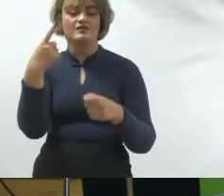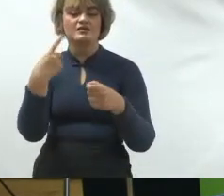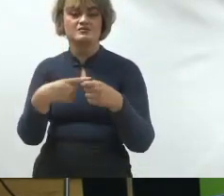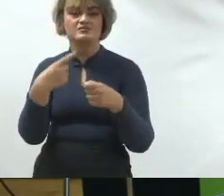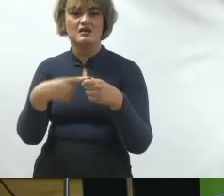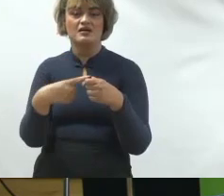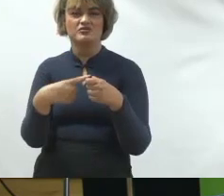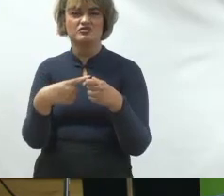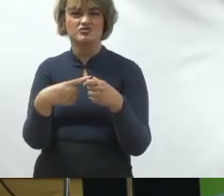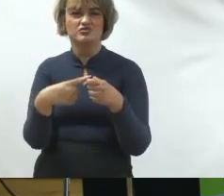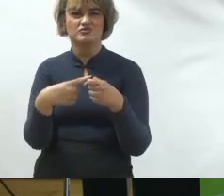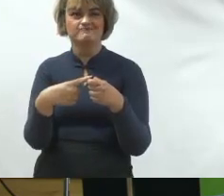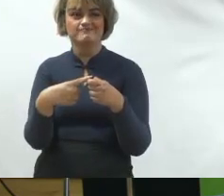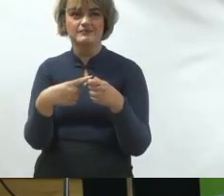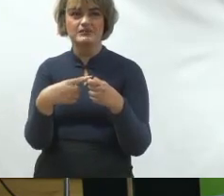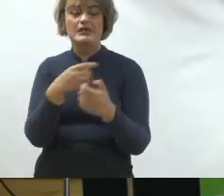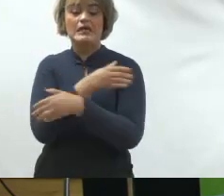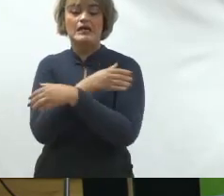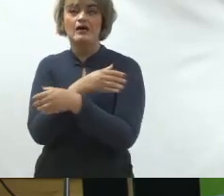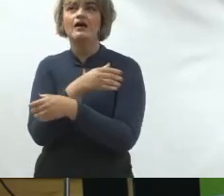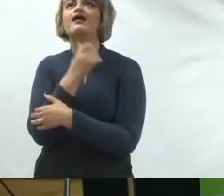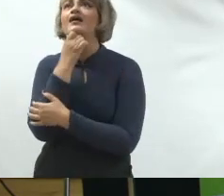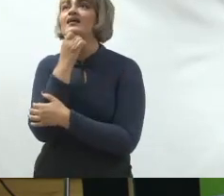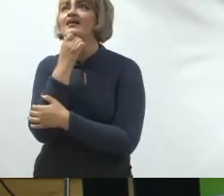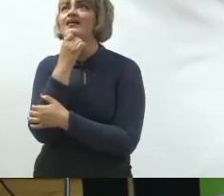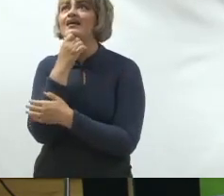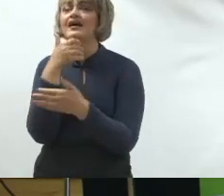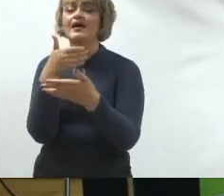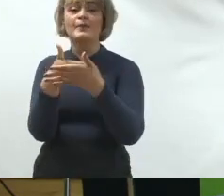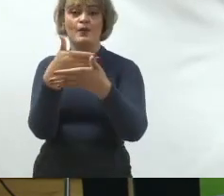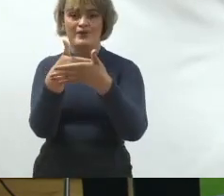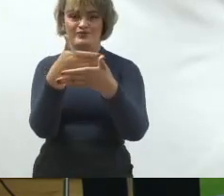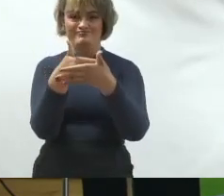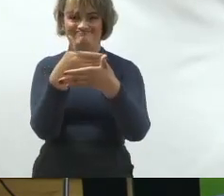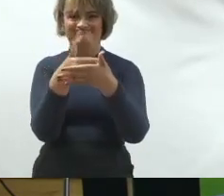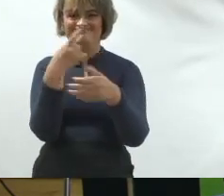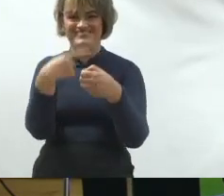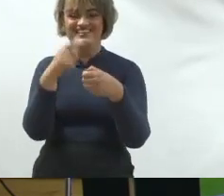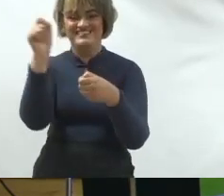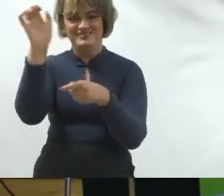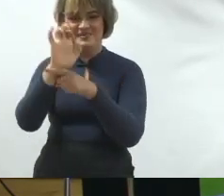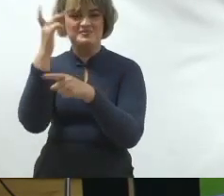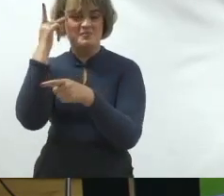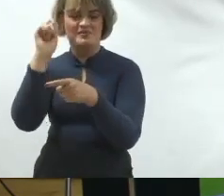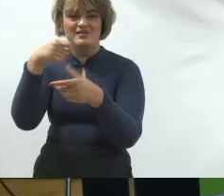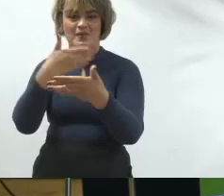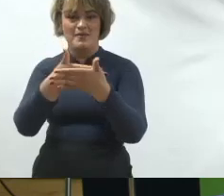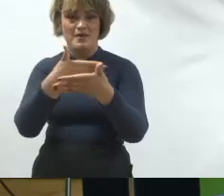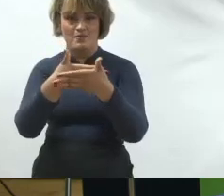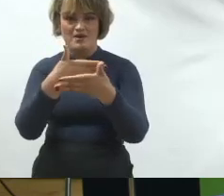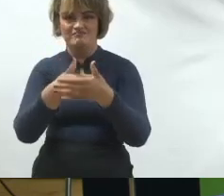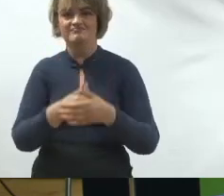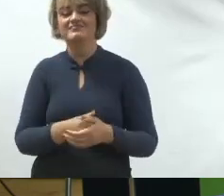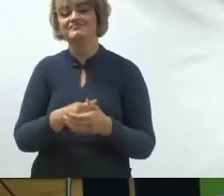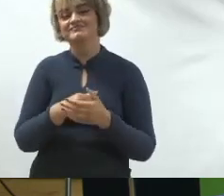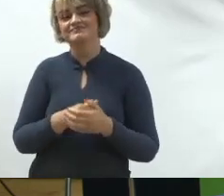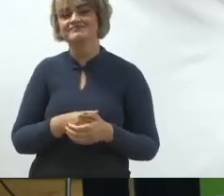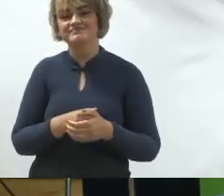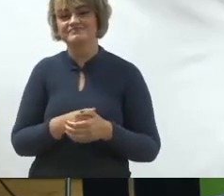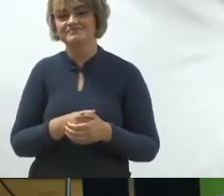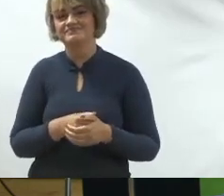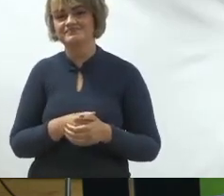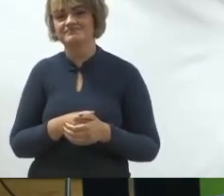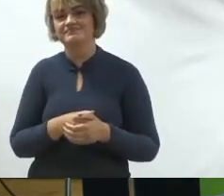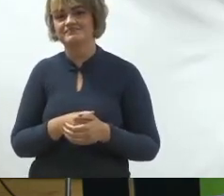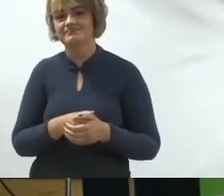amando esse intensivão um abraço professor a todos do Brasil inteiro ligados com a gente aqui, hein bom deixa eu ler aqui a